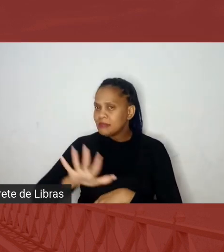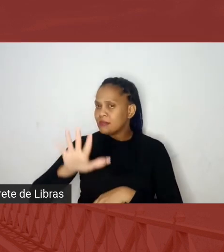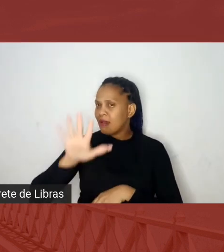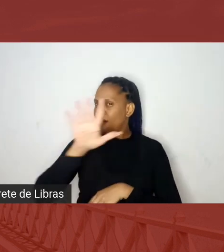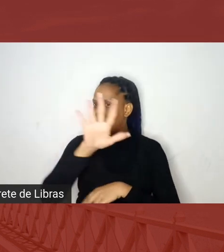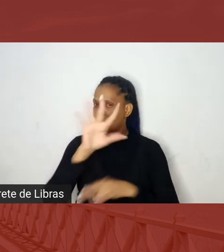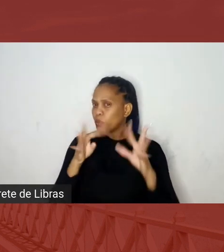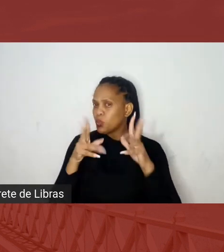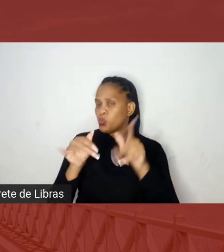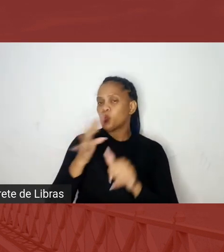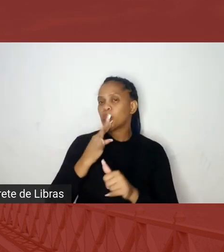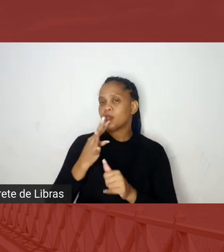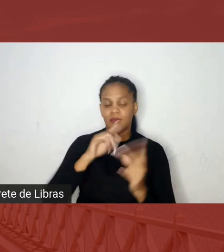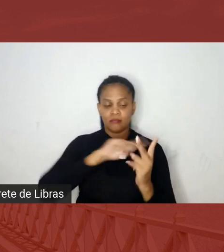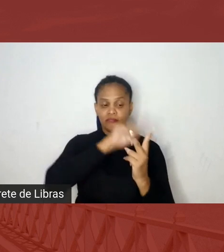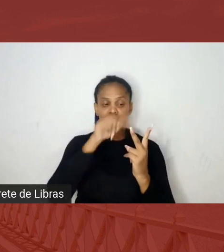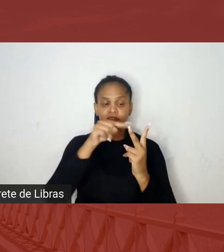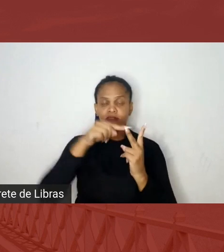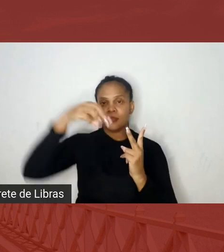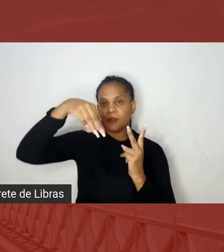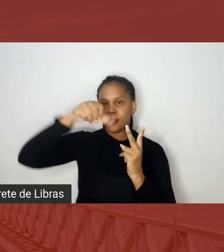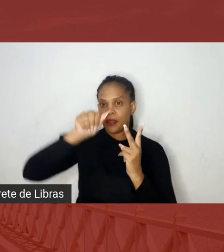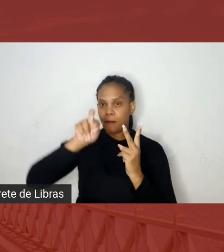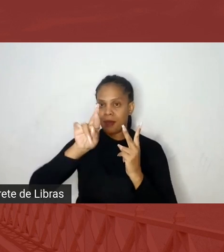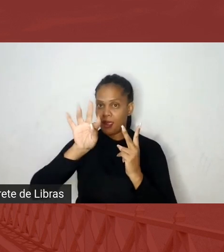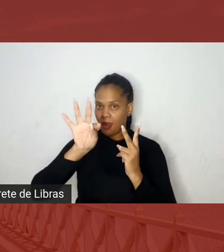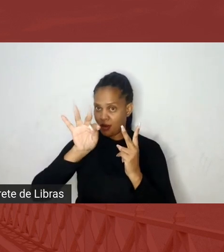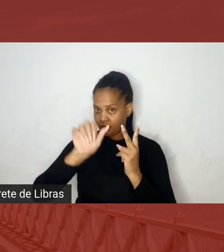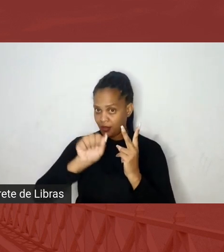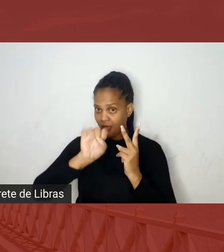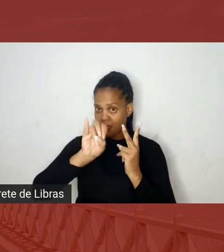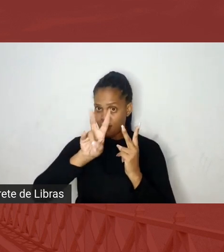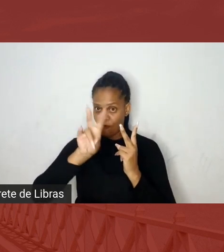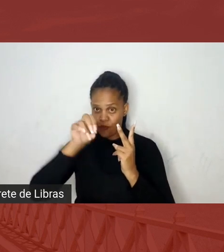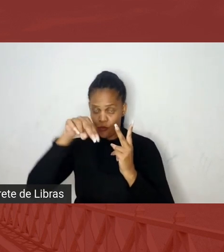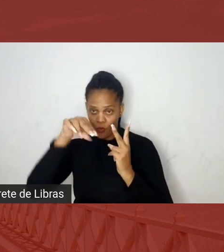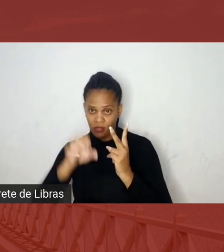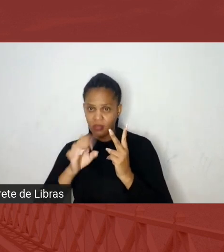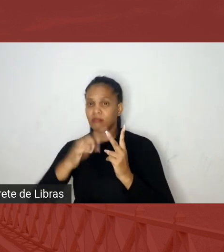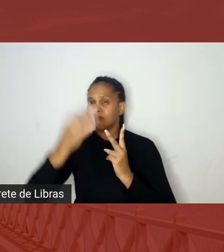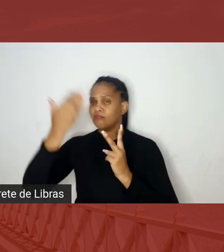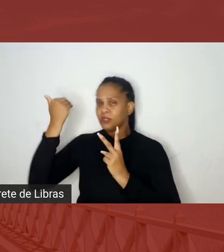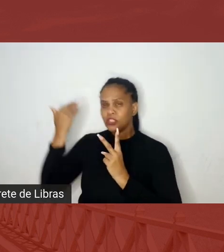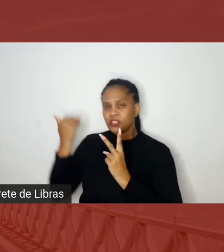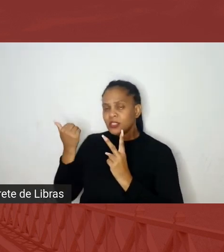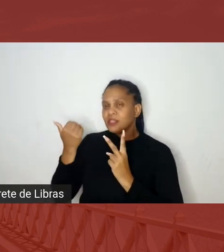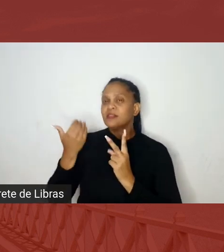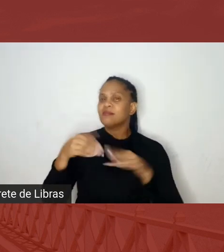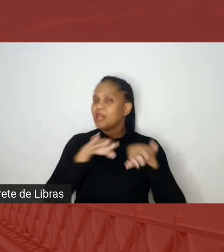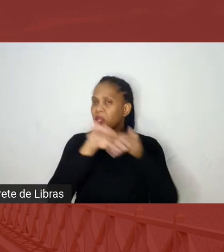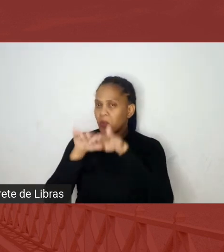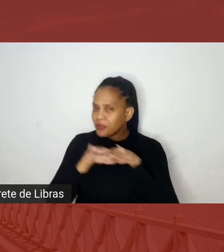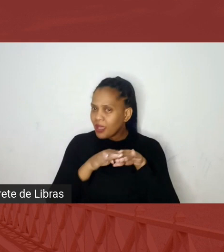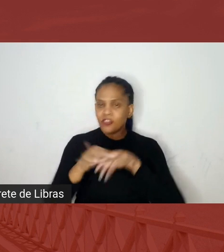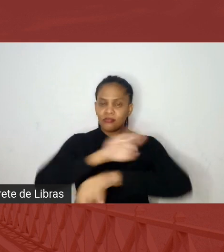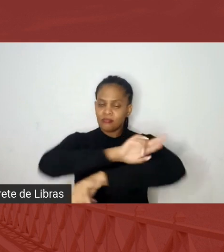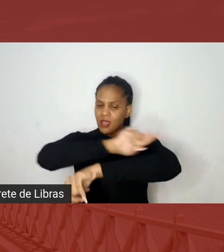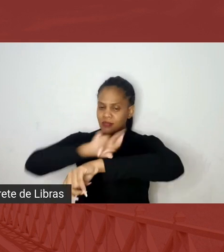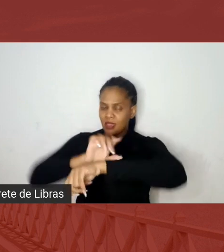Marta Ivone, que foi a antiga superintendente de igualdade racial do Estado. Elas,